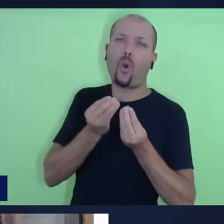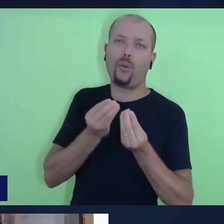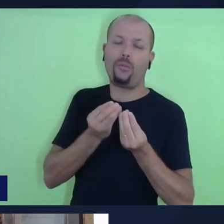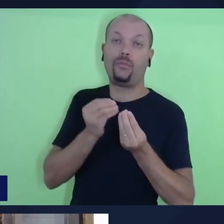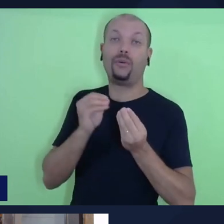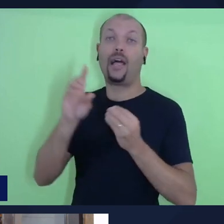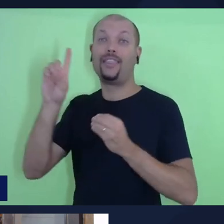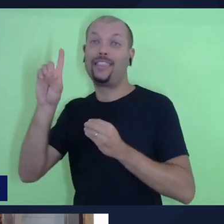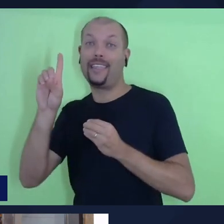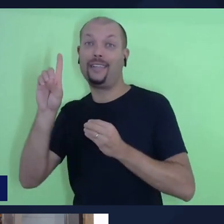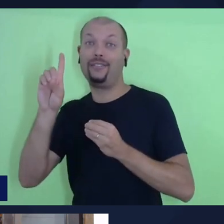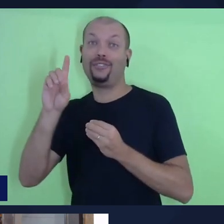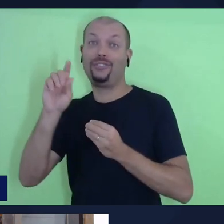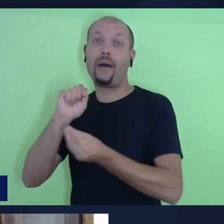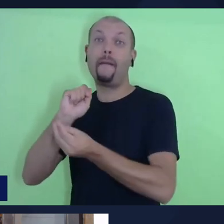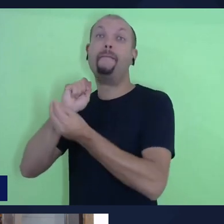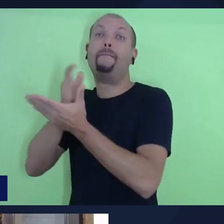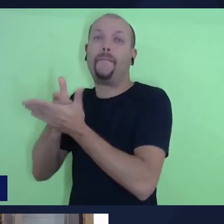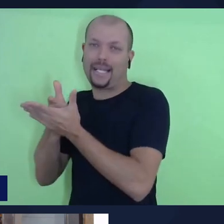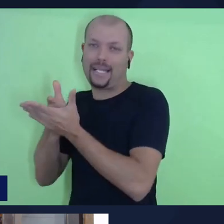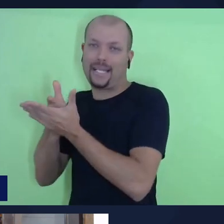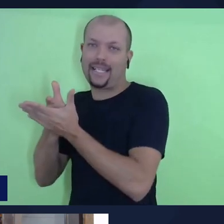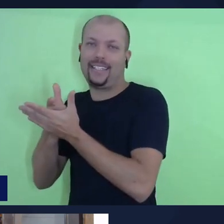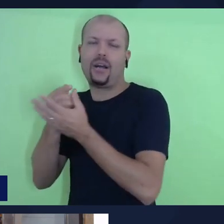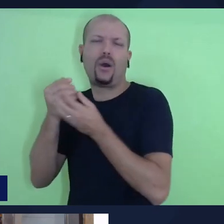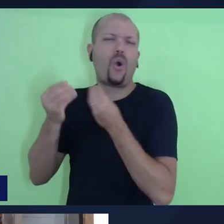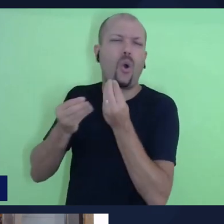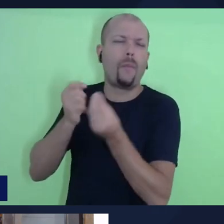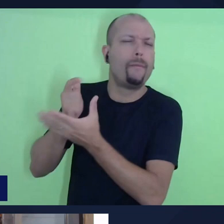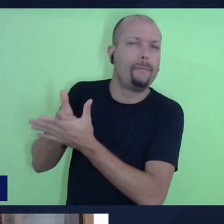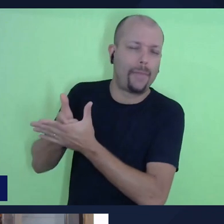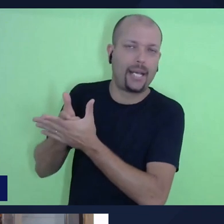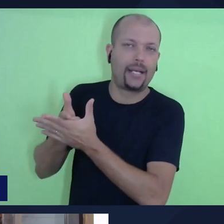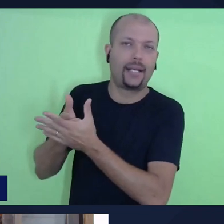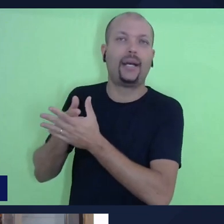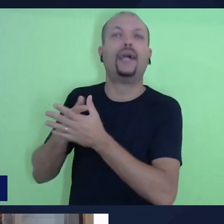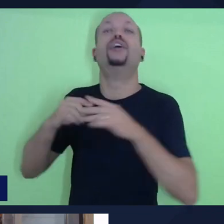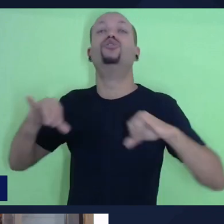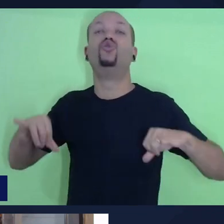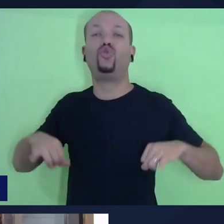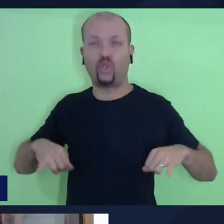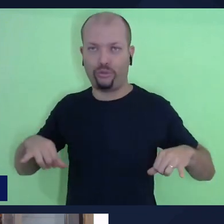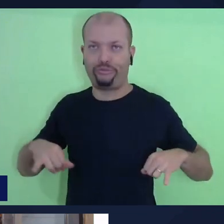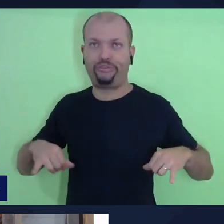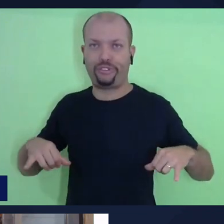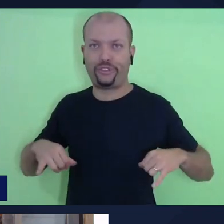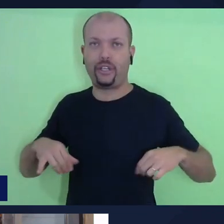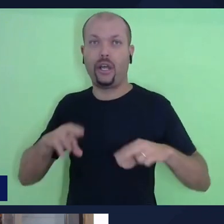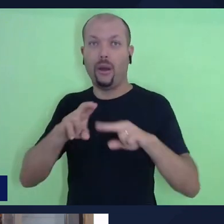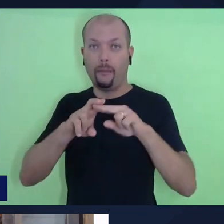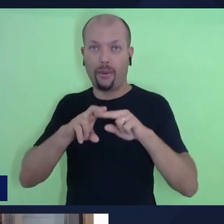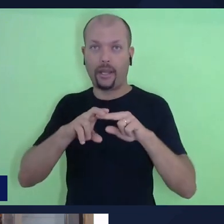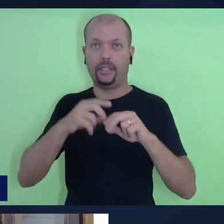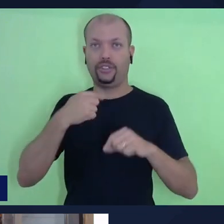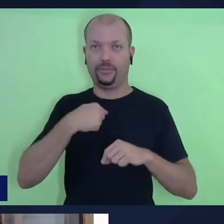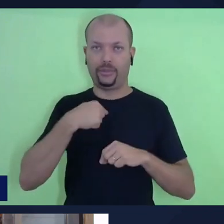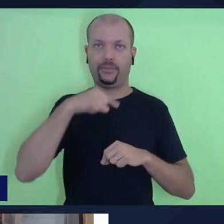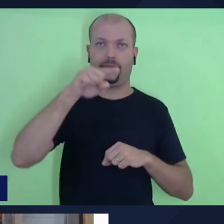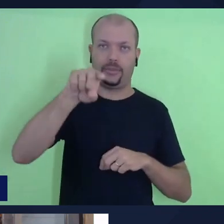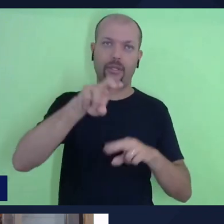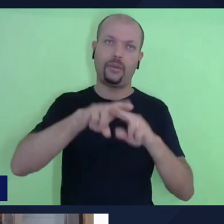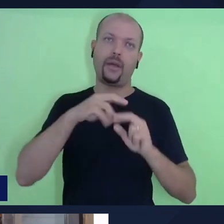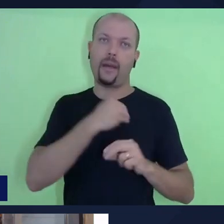Ele é, de certa forma, vamos dizer assim, aquele que recebe as consequências de não termos seguido